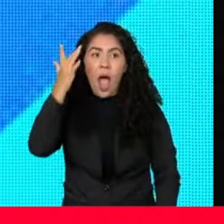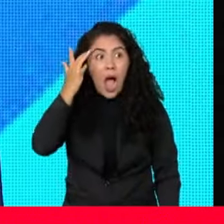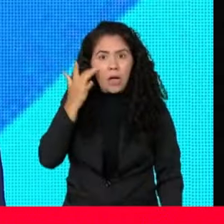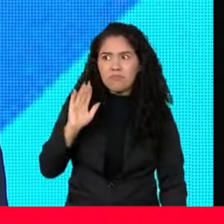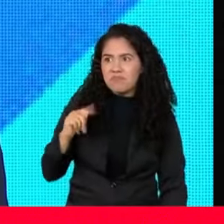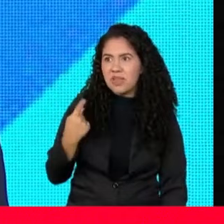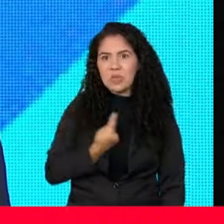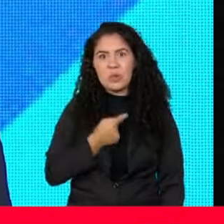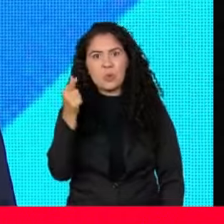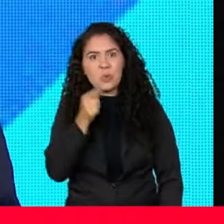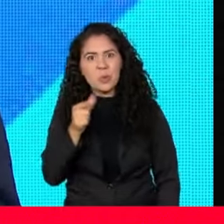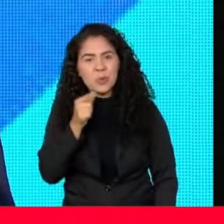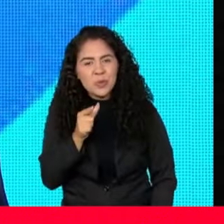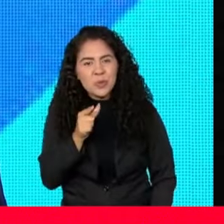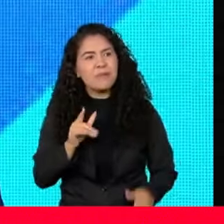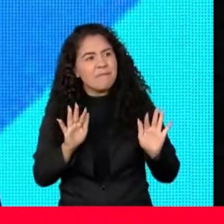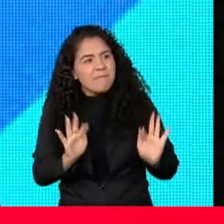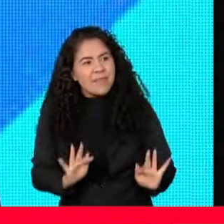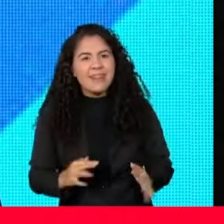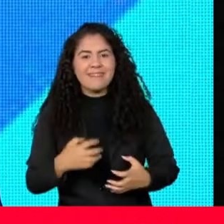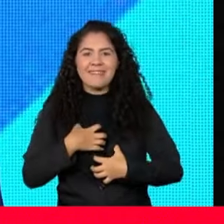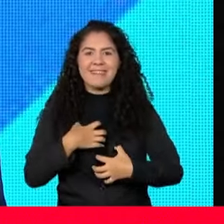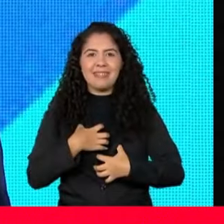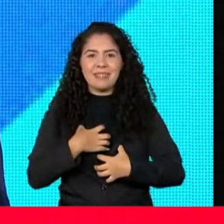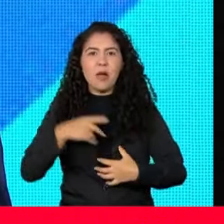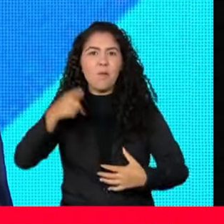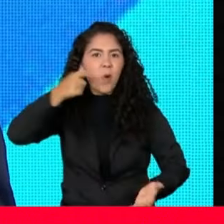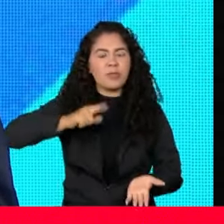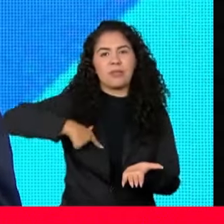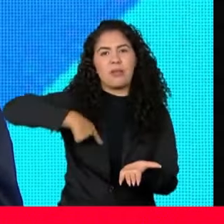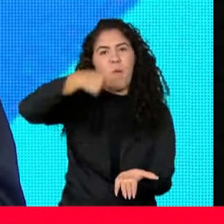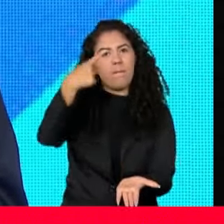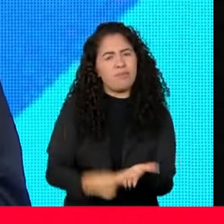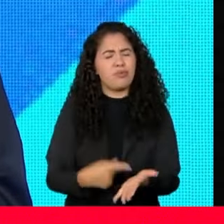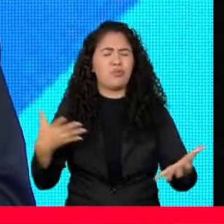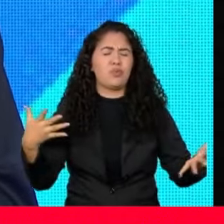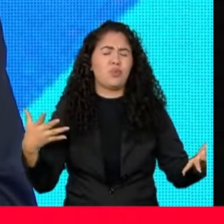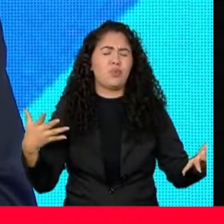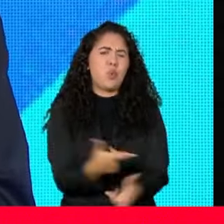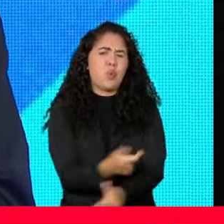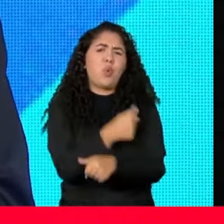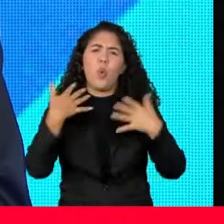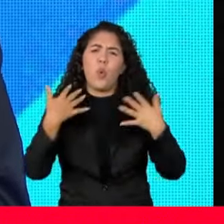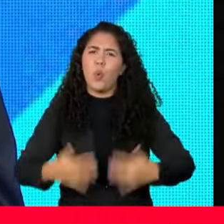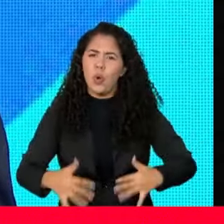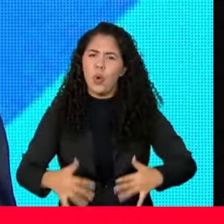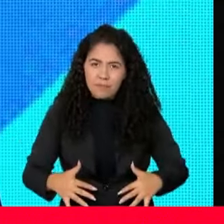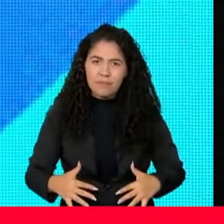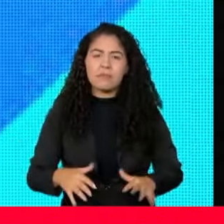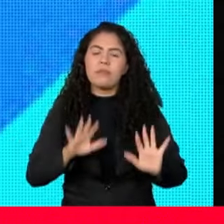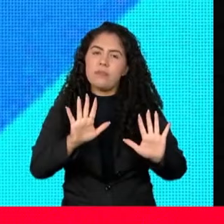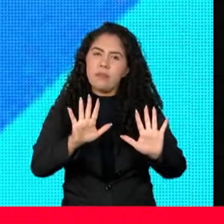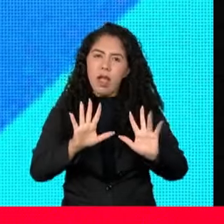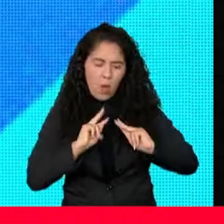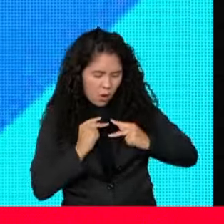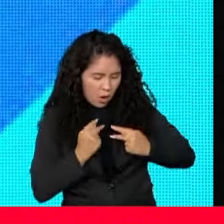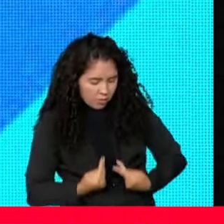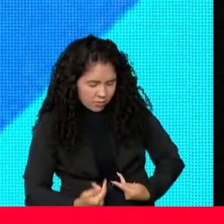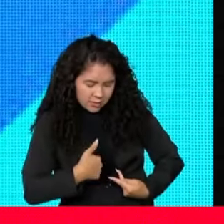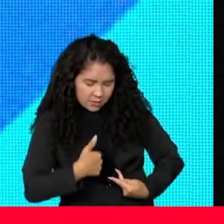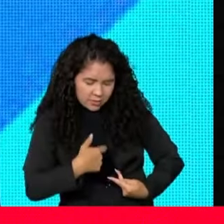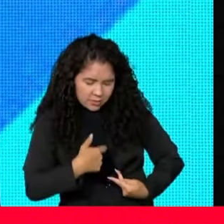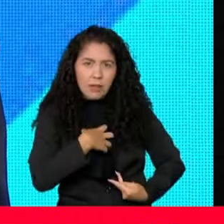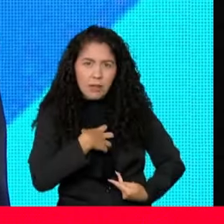felizmente, produzir um acordo extraordinário. Como tudo que é humano nessa vida não é